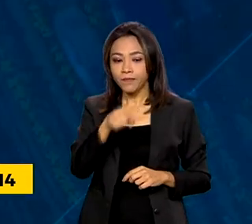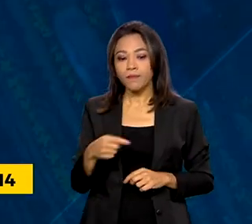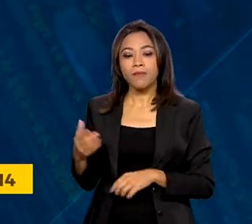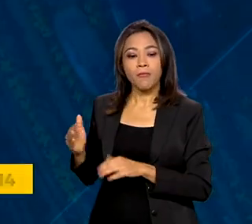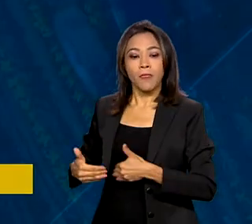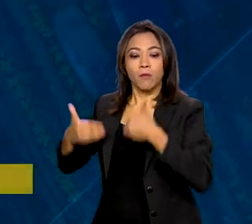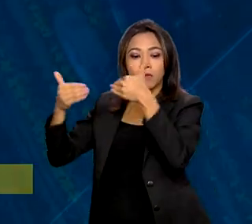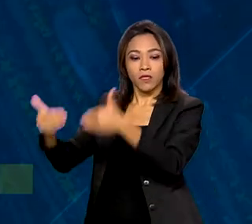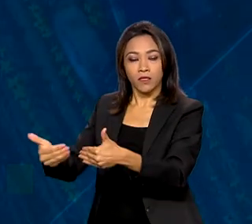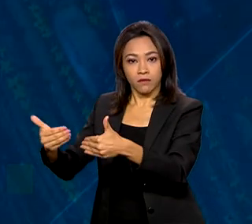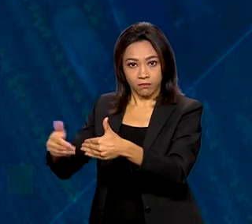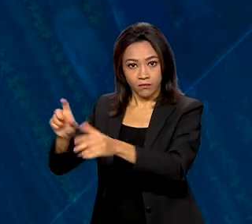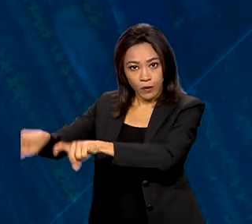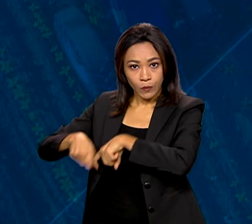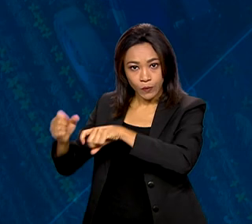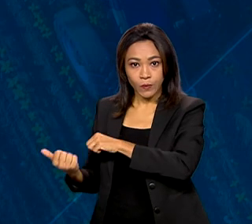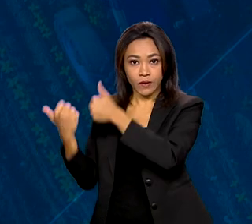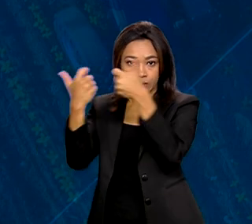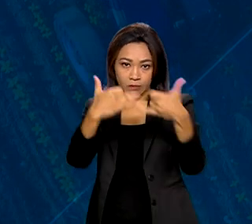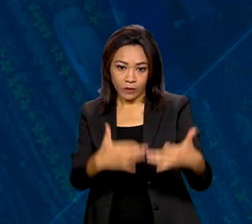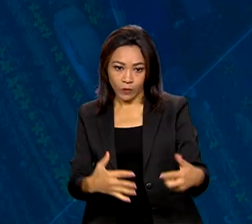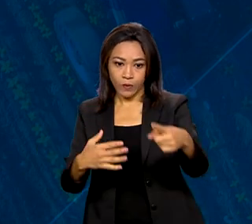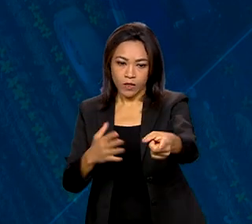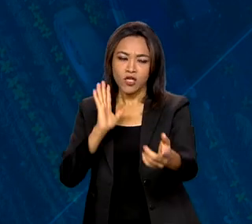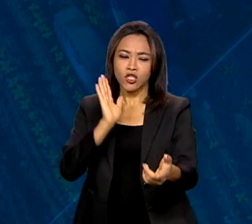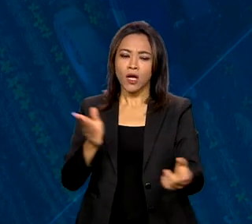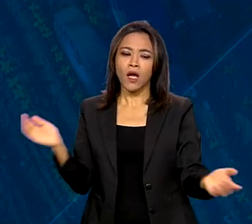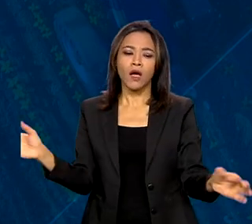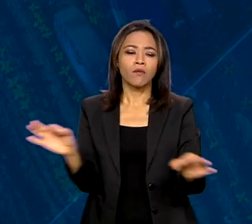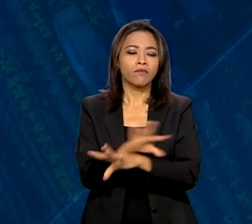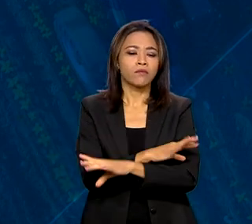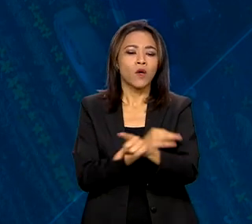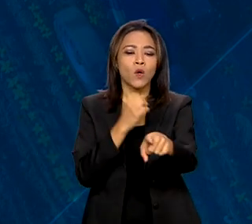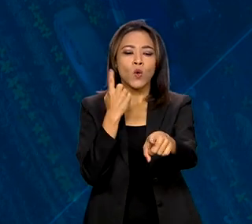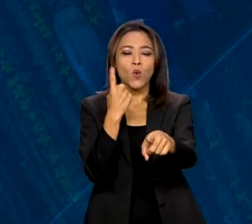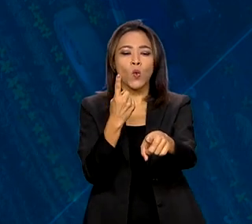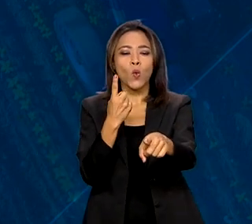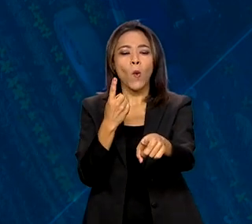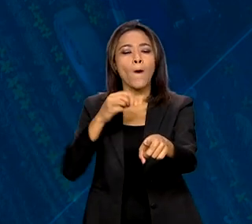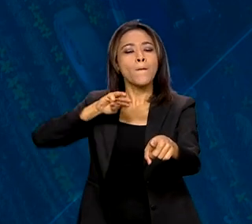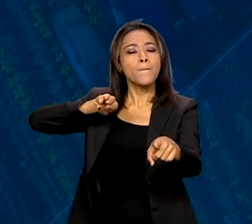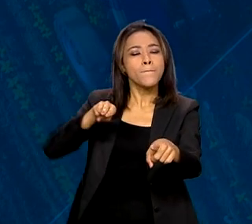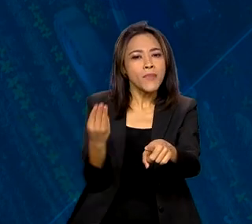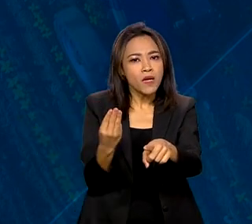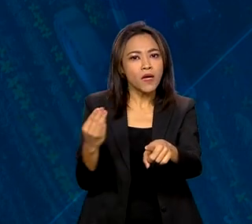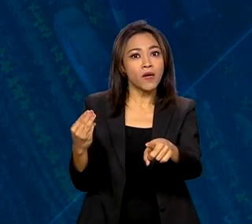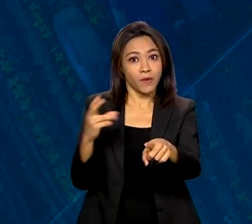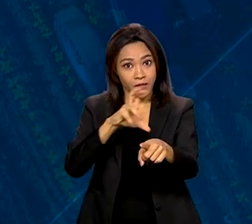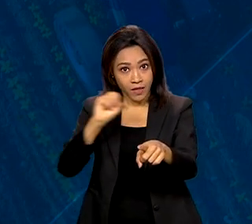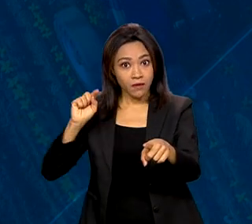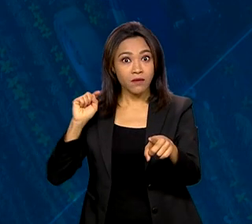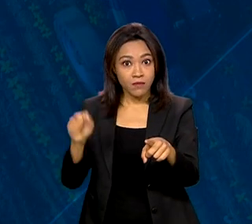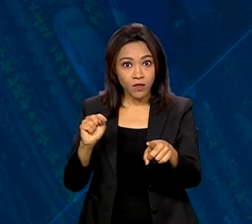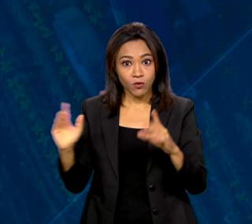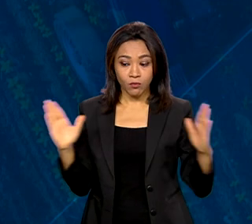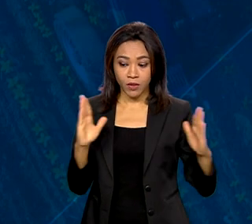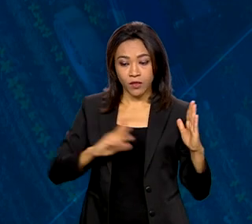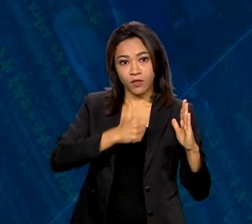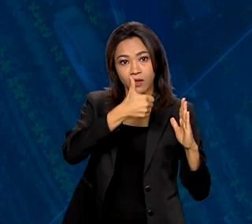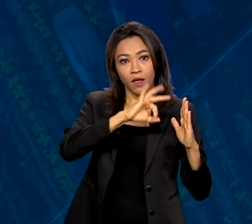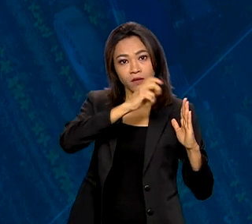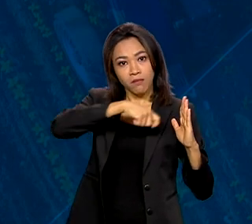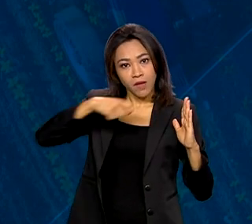Ministério da Agricultura, foram fechados mais de um milhão e meio de contratos nos últimos dez meses. Os